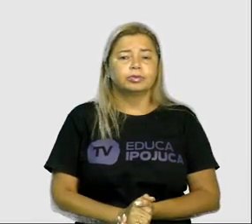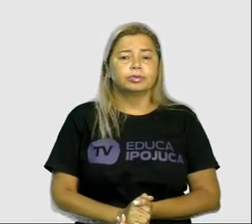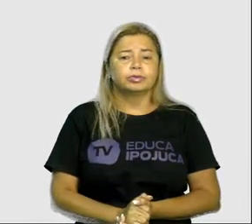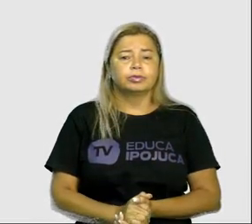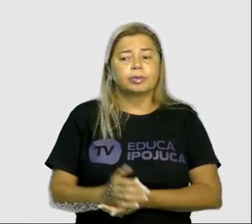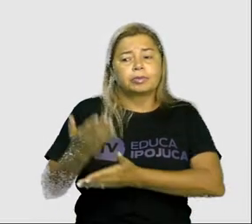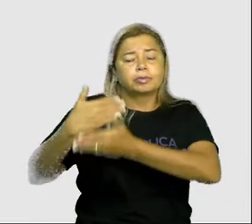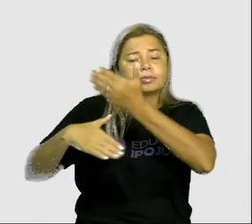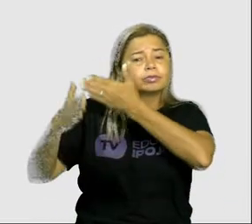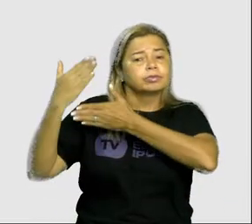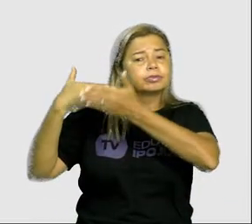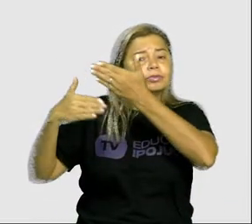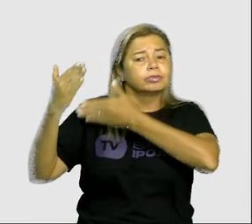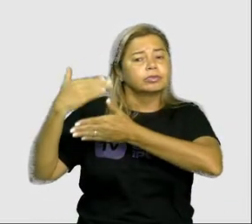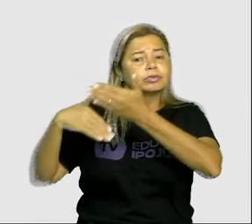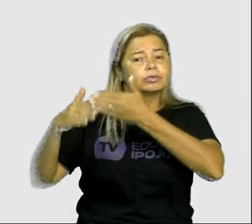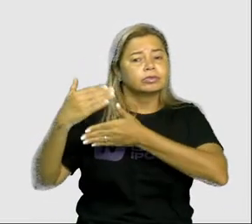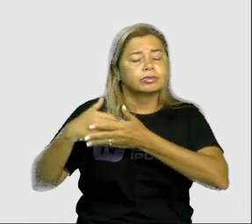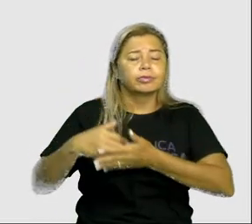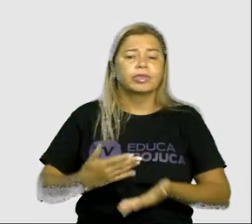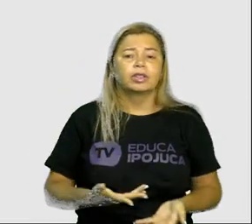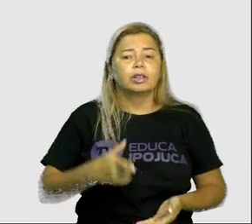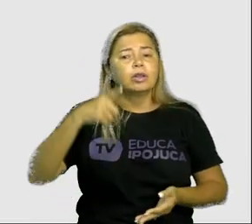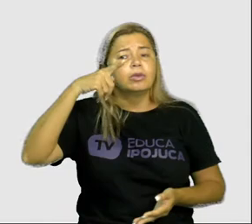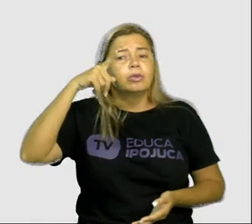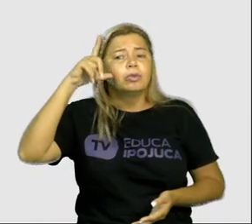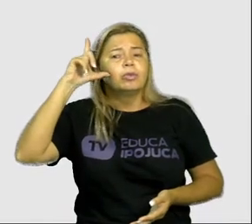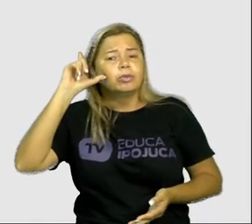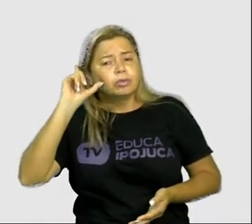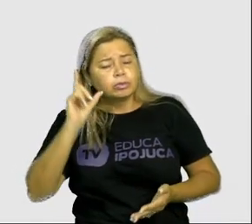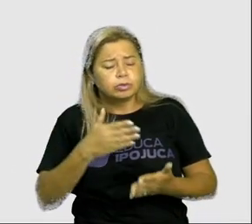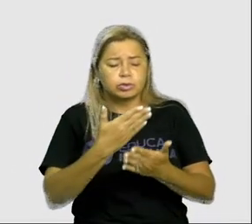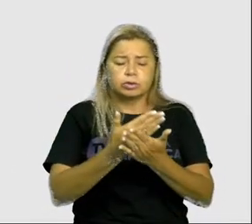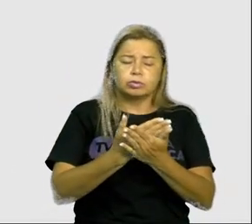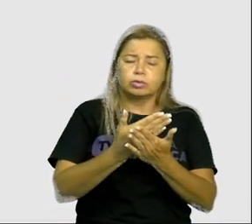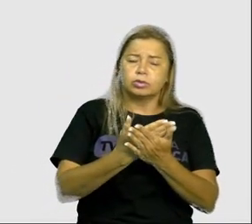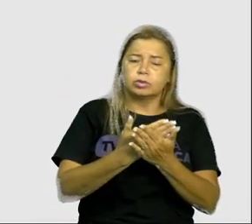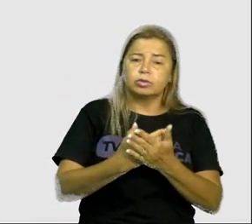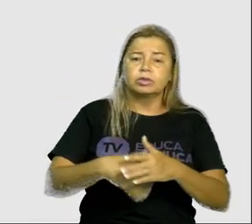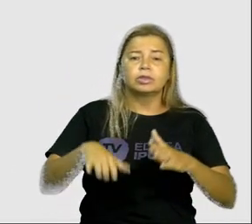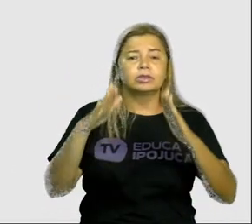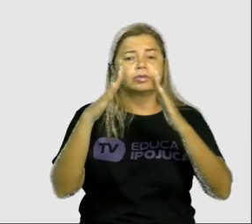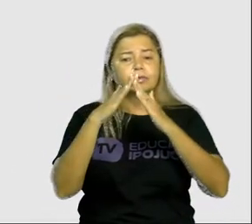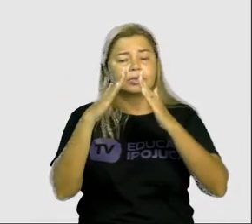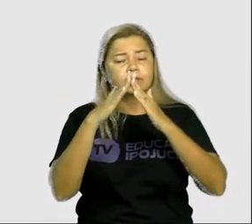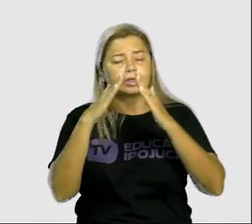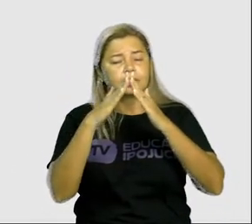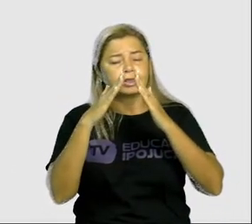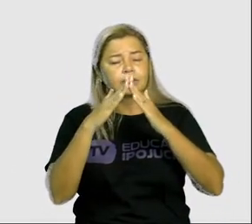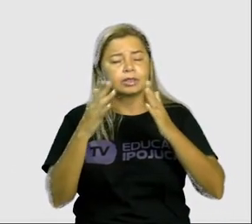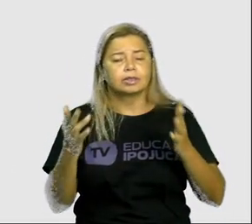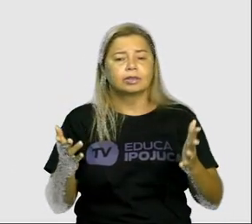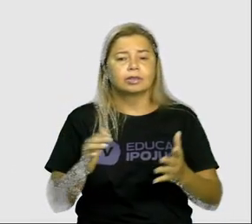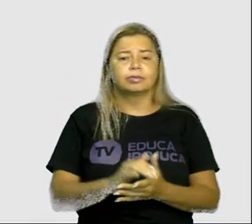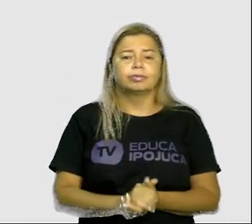É ontem Ontem Estudei Em casa Então se é ontem A gente chama isso de